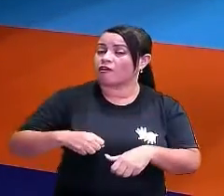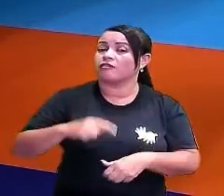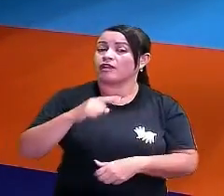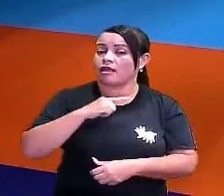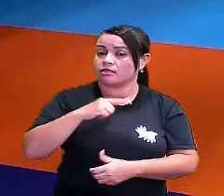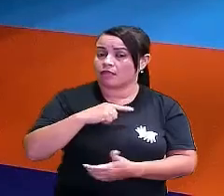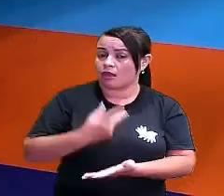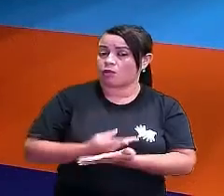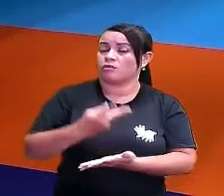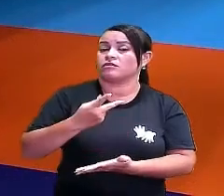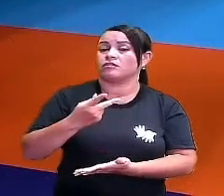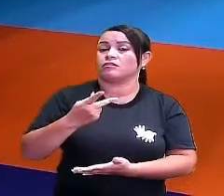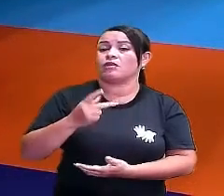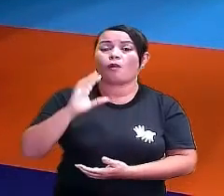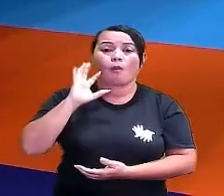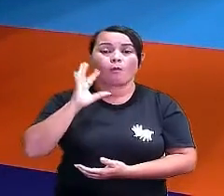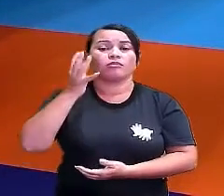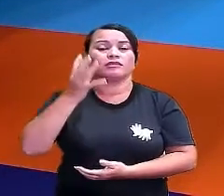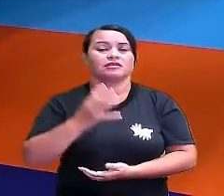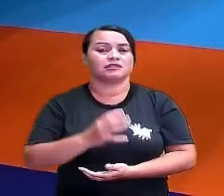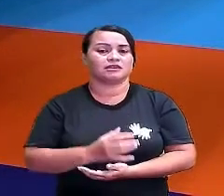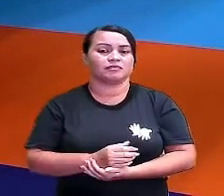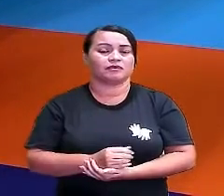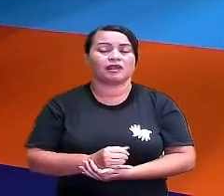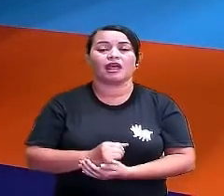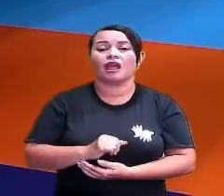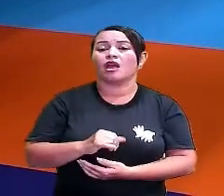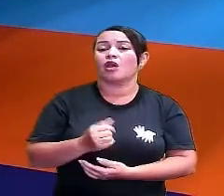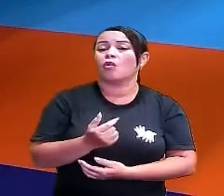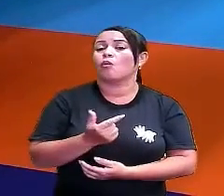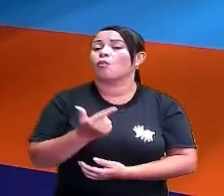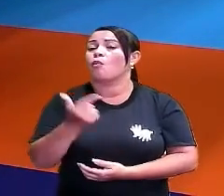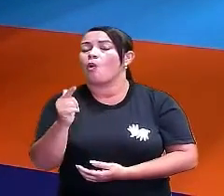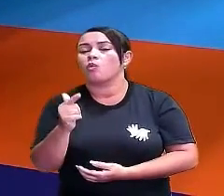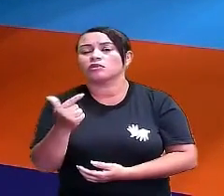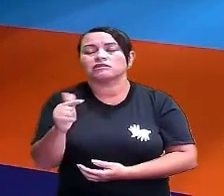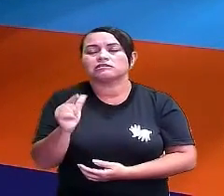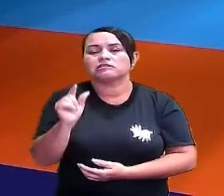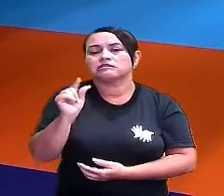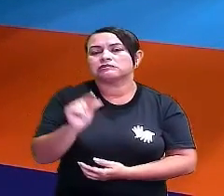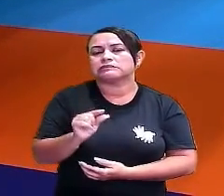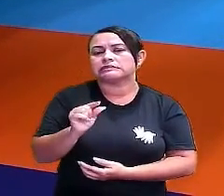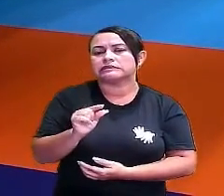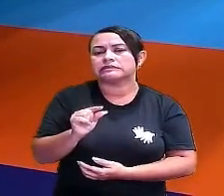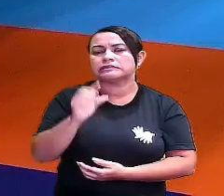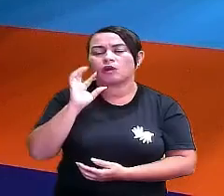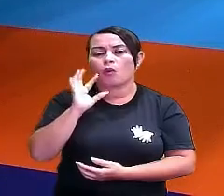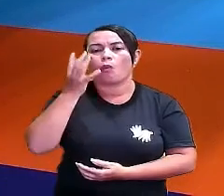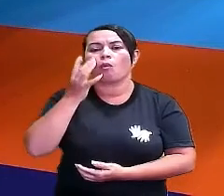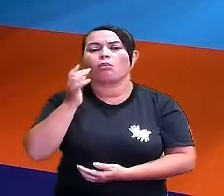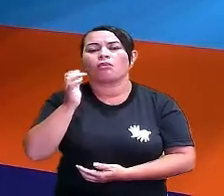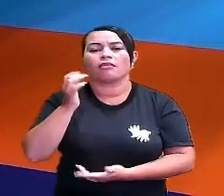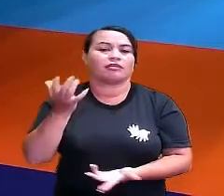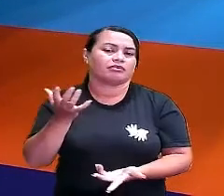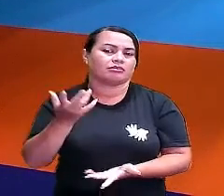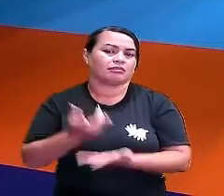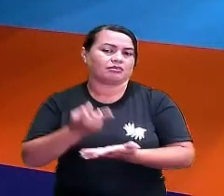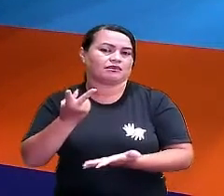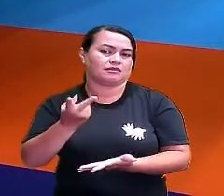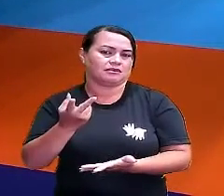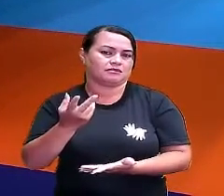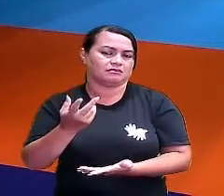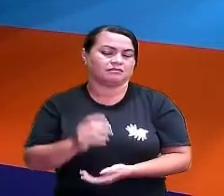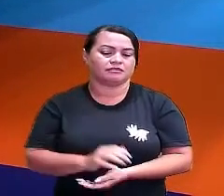Que tem mais possibilidade. E improvável é o que tem menos chances de acontecer, tá bom?